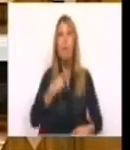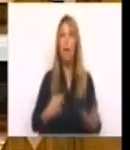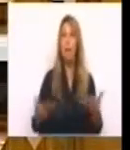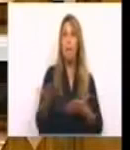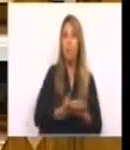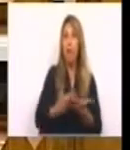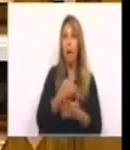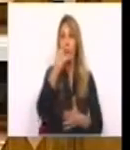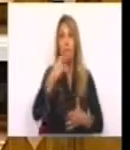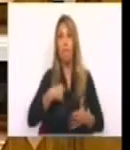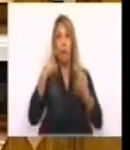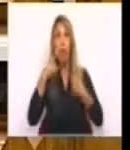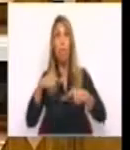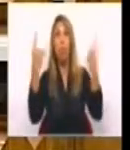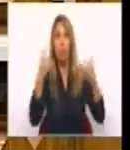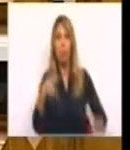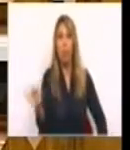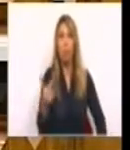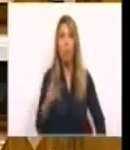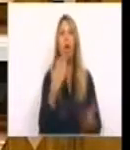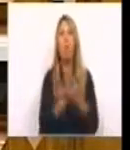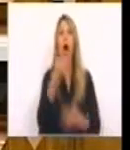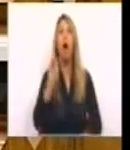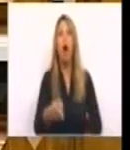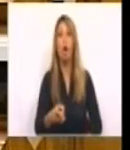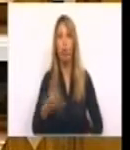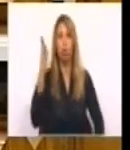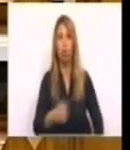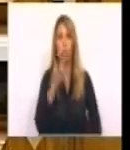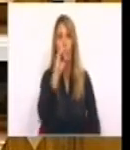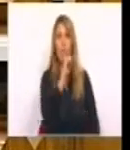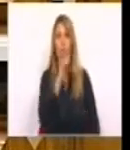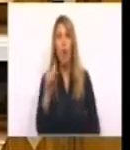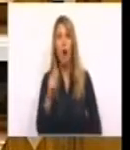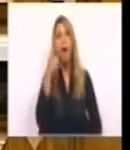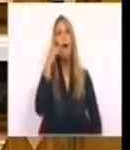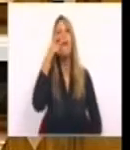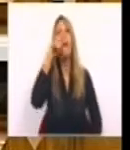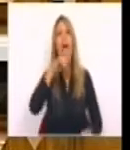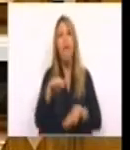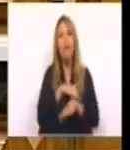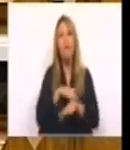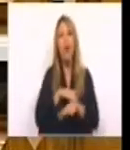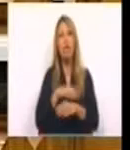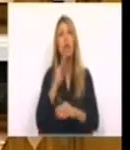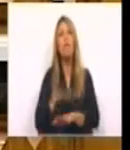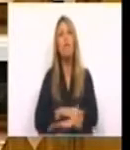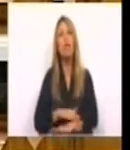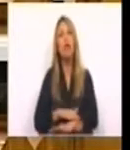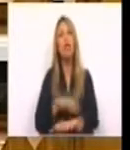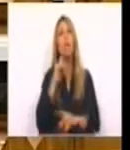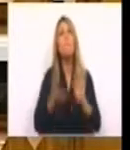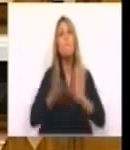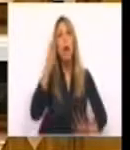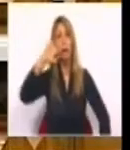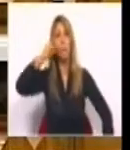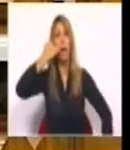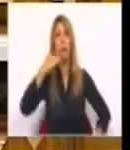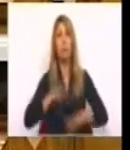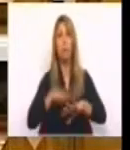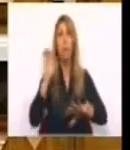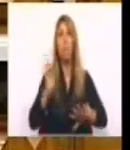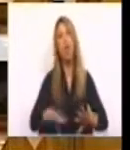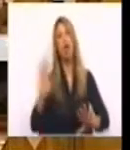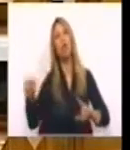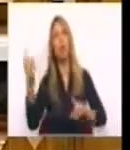e outras, criam injustiças, prejudicam os mais frágeis para benefício de alguns, destruindo